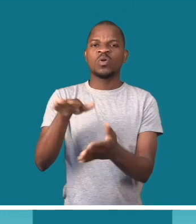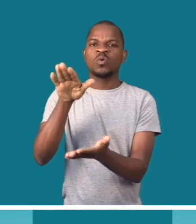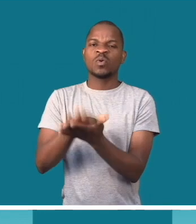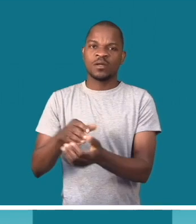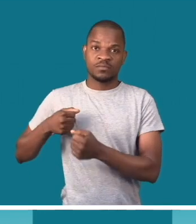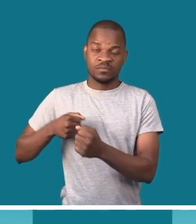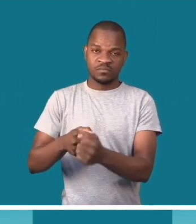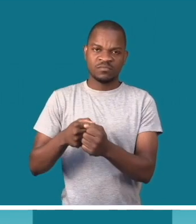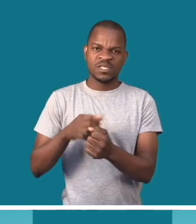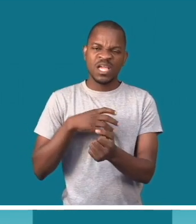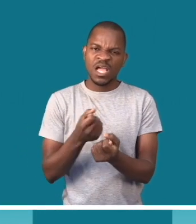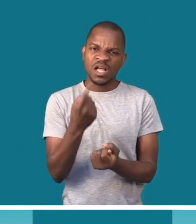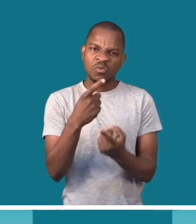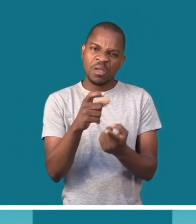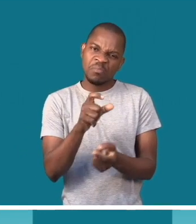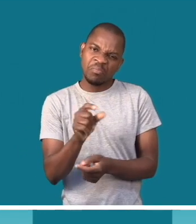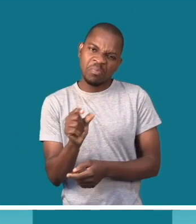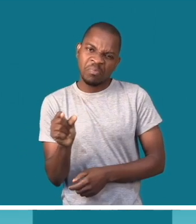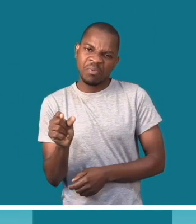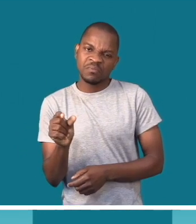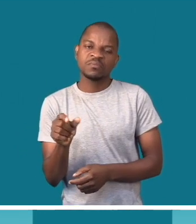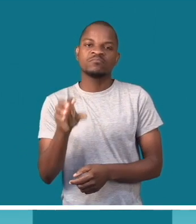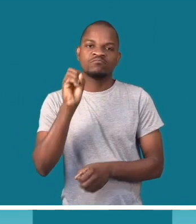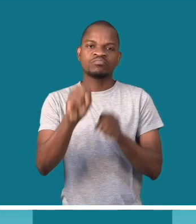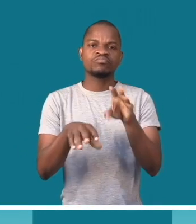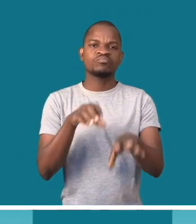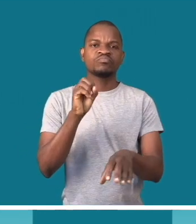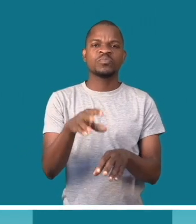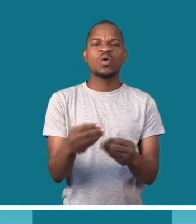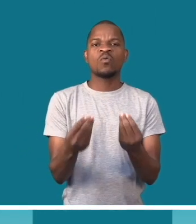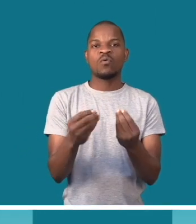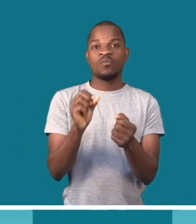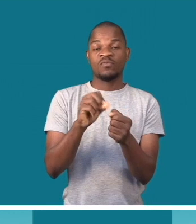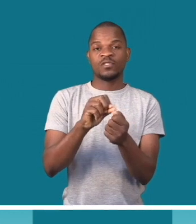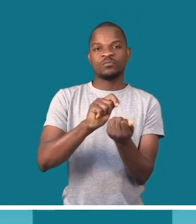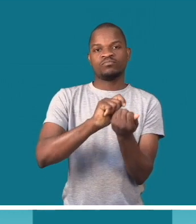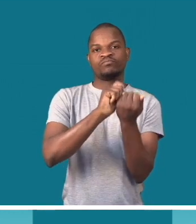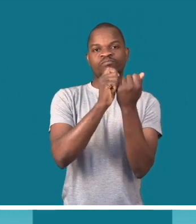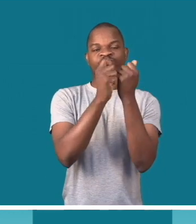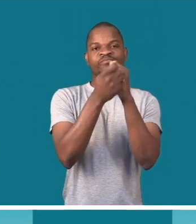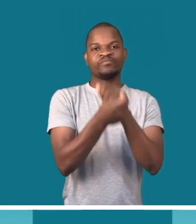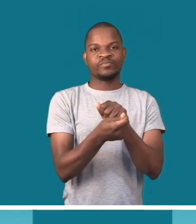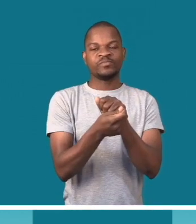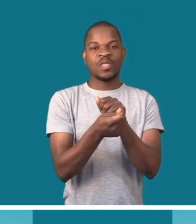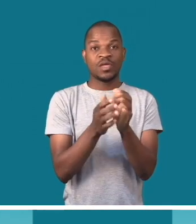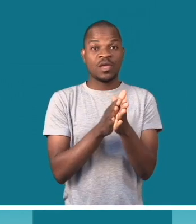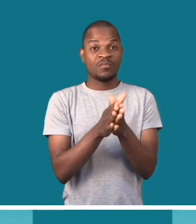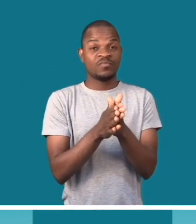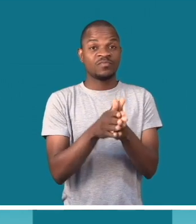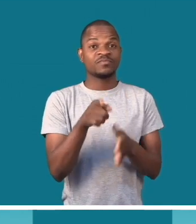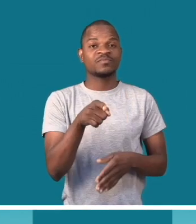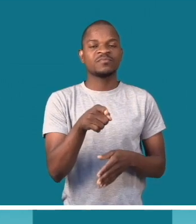escarpintaria? Ou seja, aqueles pedaços de madeira. Como Vanessa aproveita